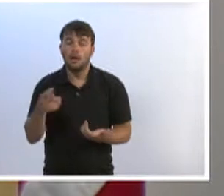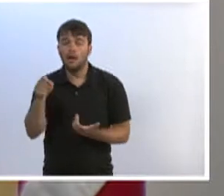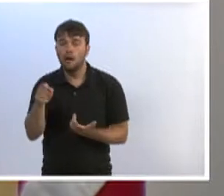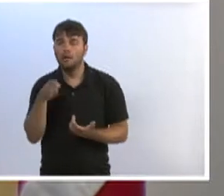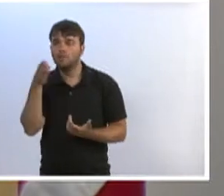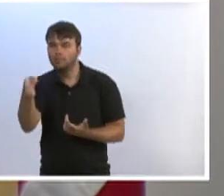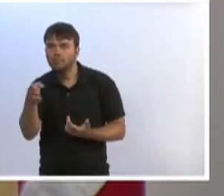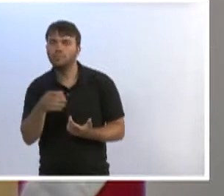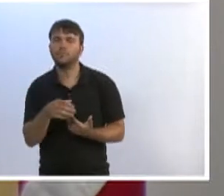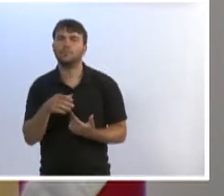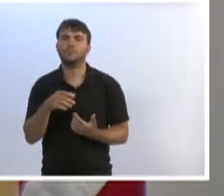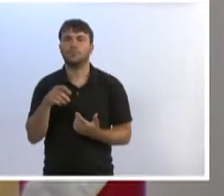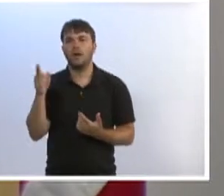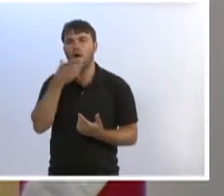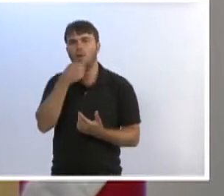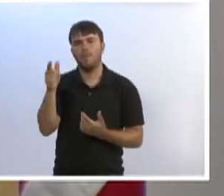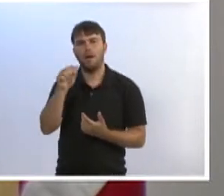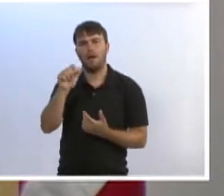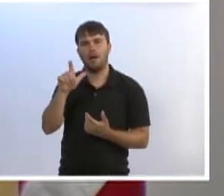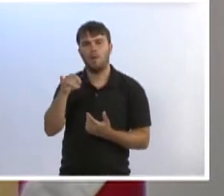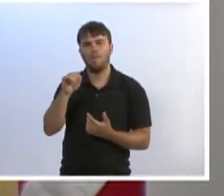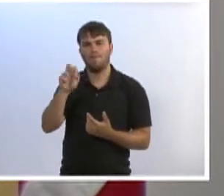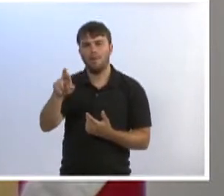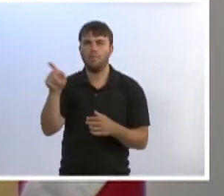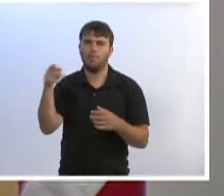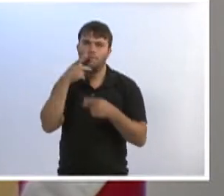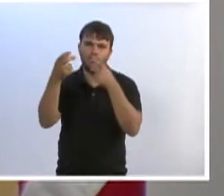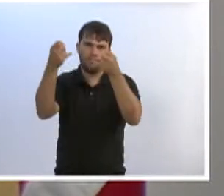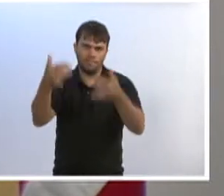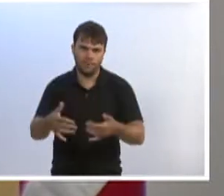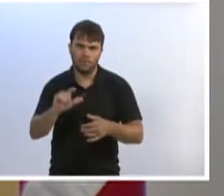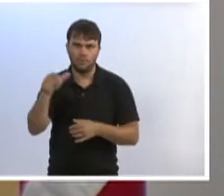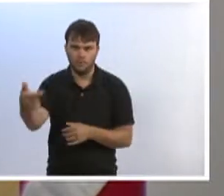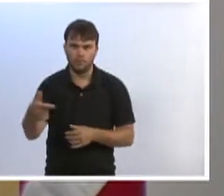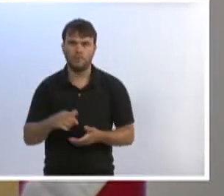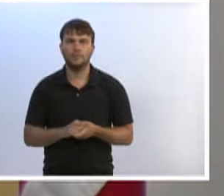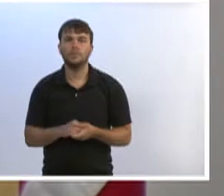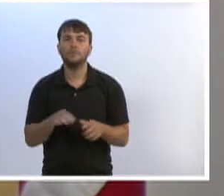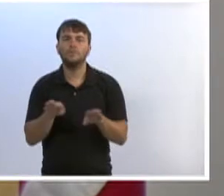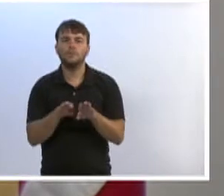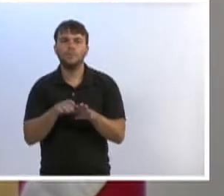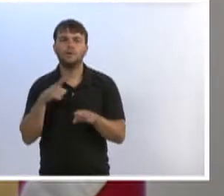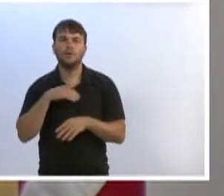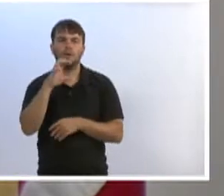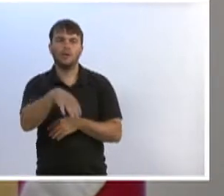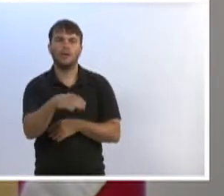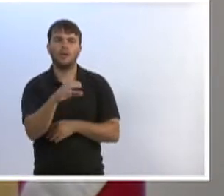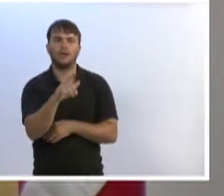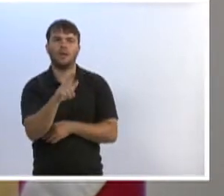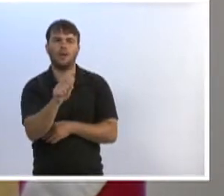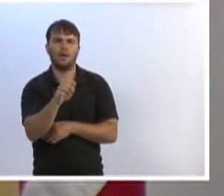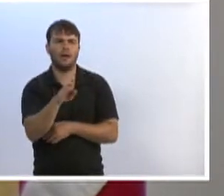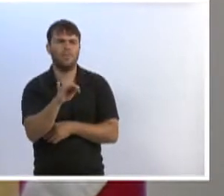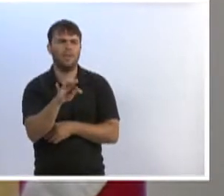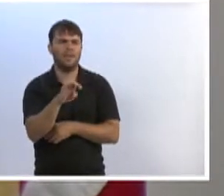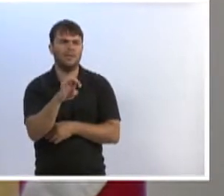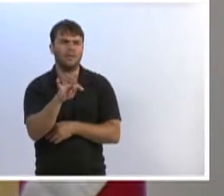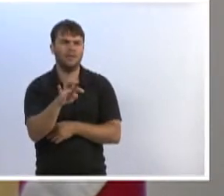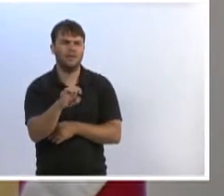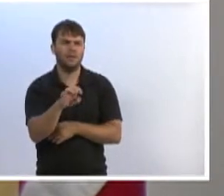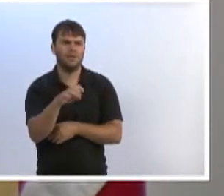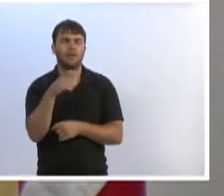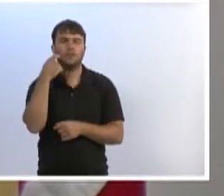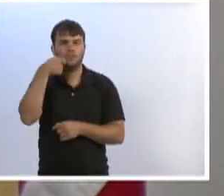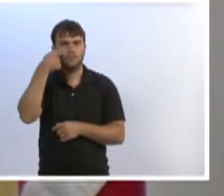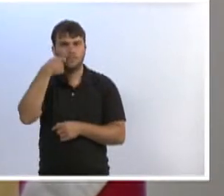nessa, fomos agraciados, na verdade, numa solicitação já do ano passado, um gabinete odontológico, e isso já foi empenhado, isso vem para o município, para a cidade